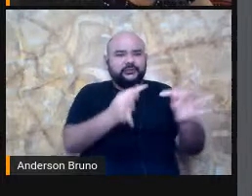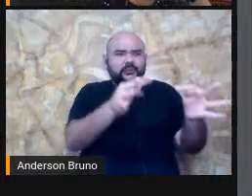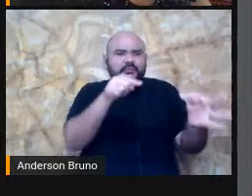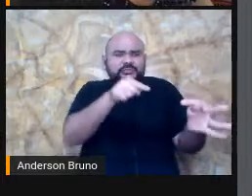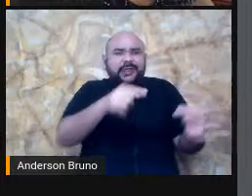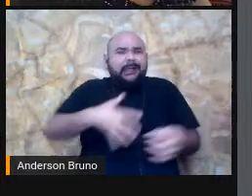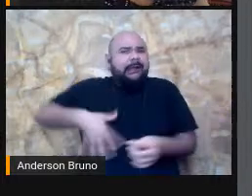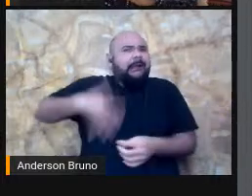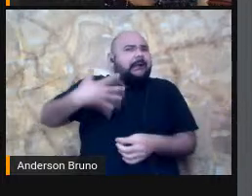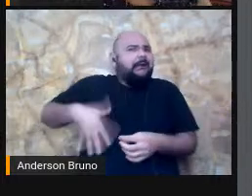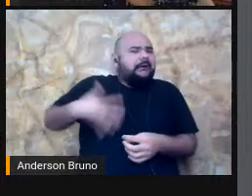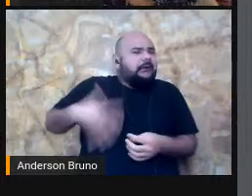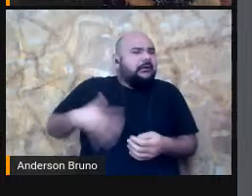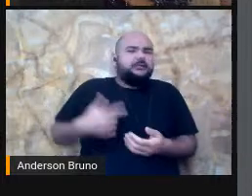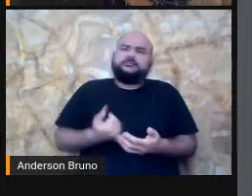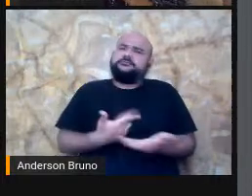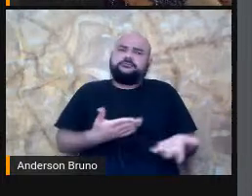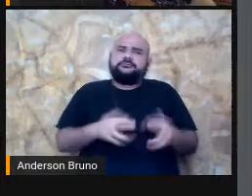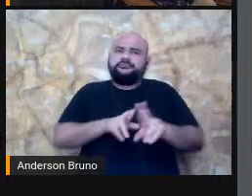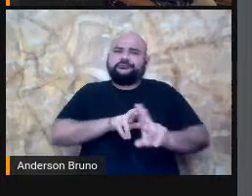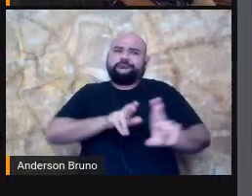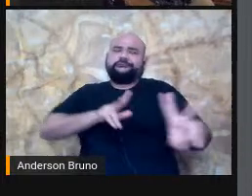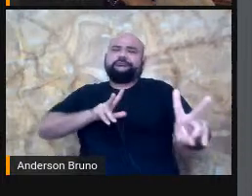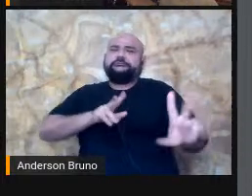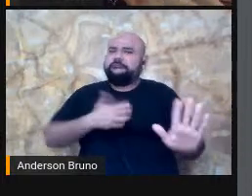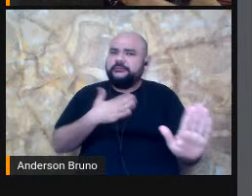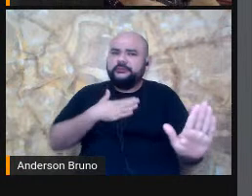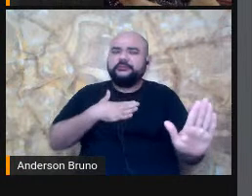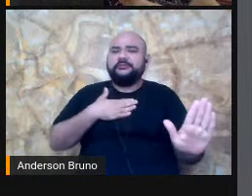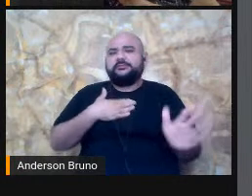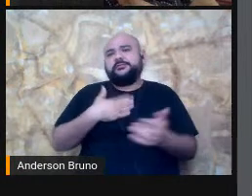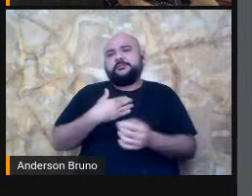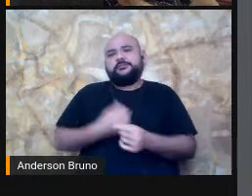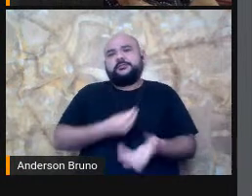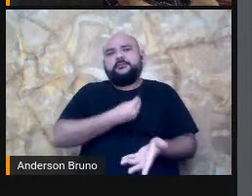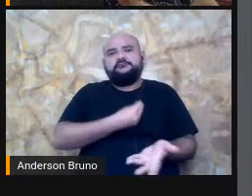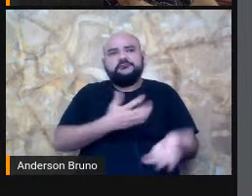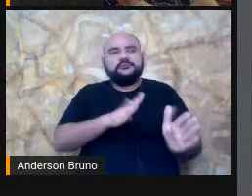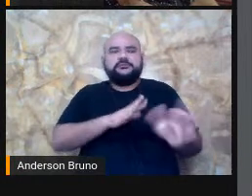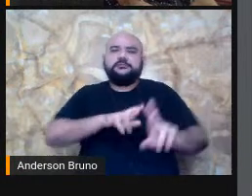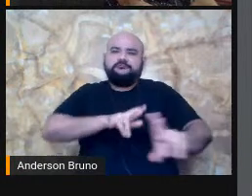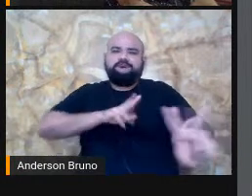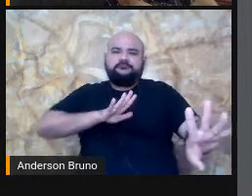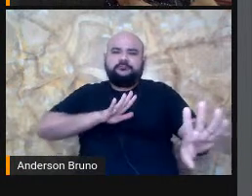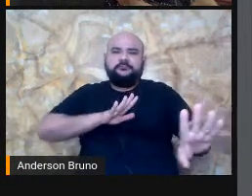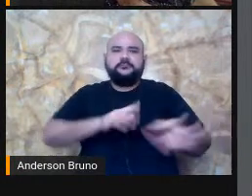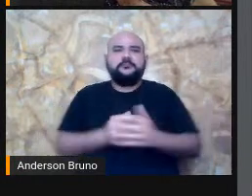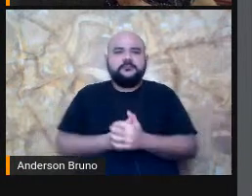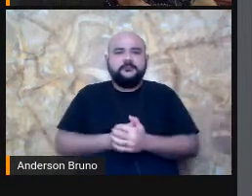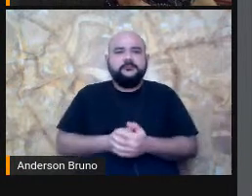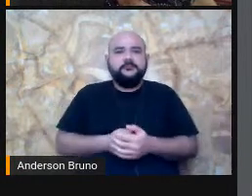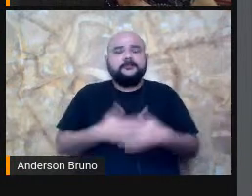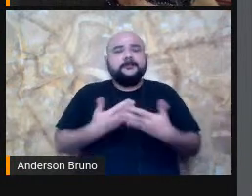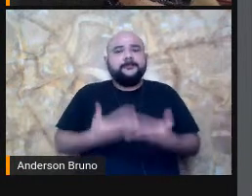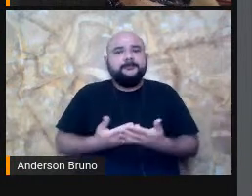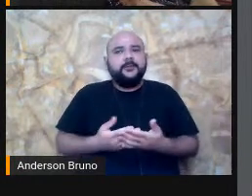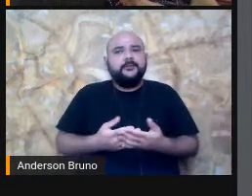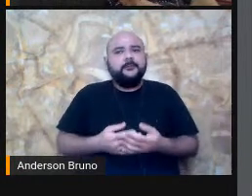Veja Isso Tem que se tornar Mais perto Da realidade De quem está Dentro da educação Especial